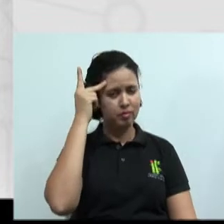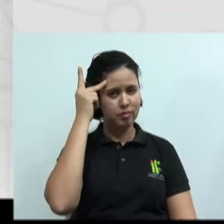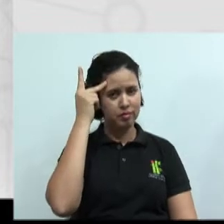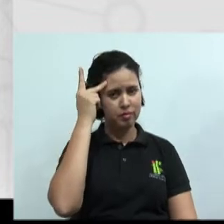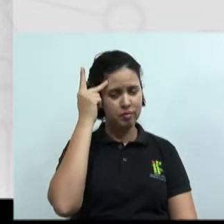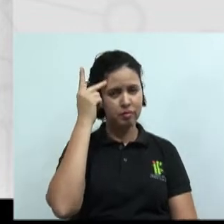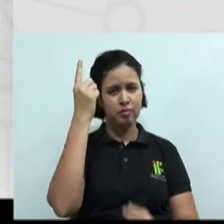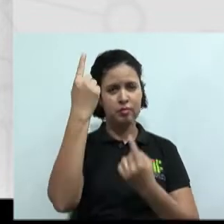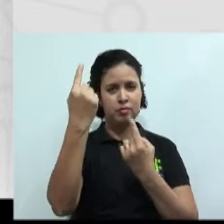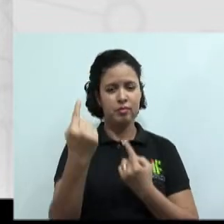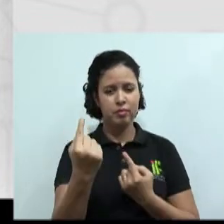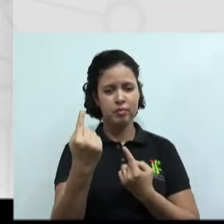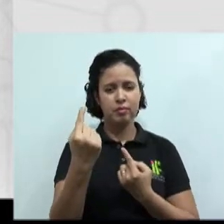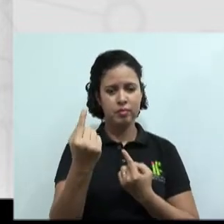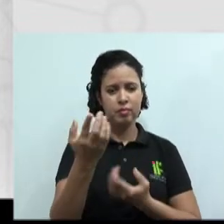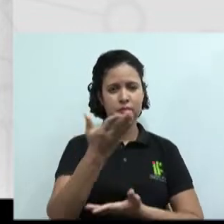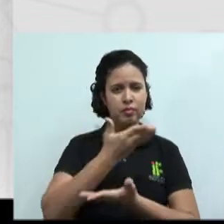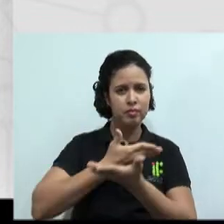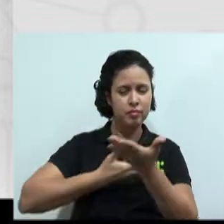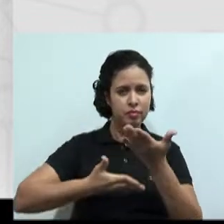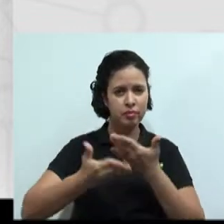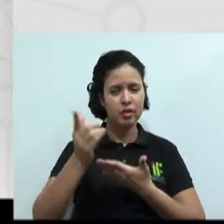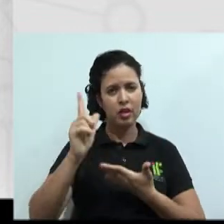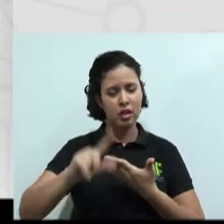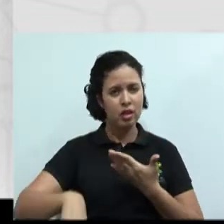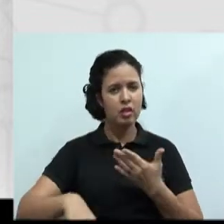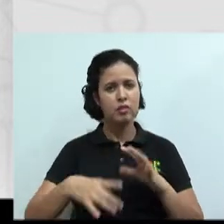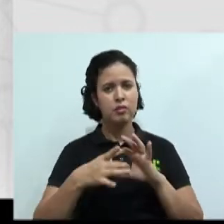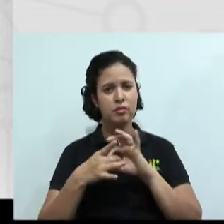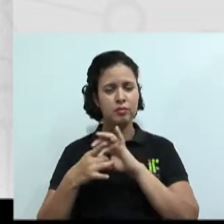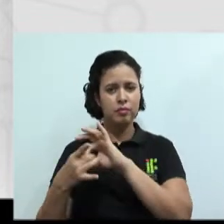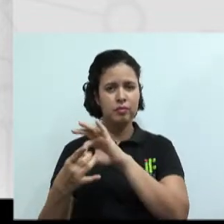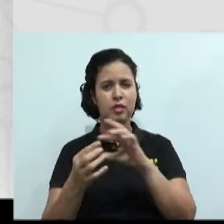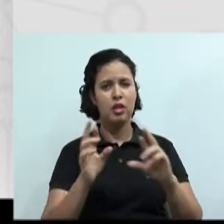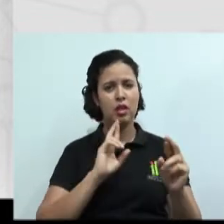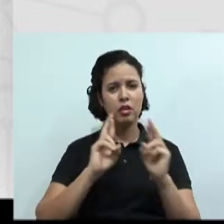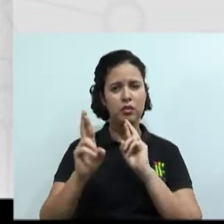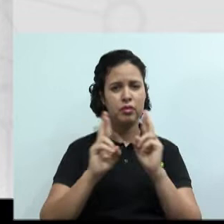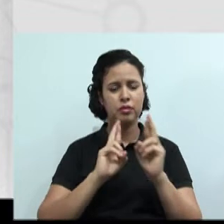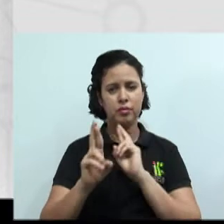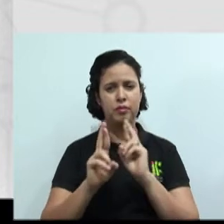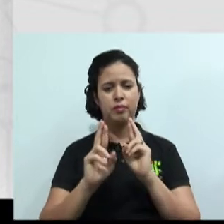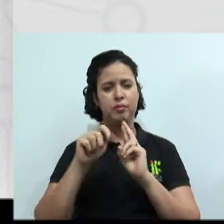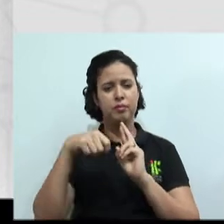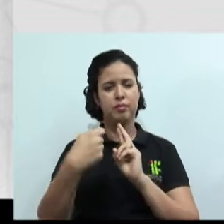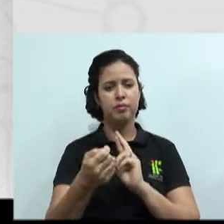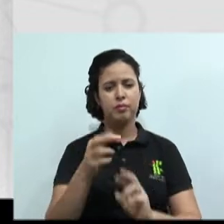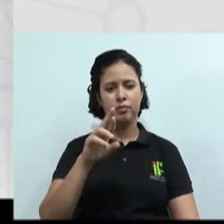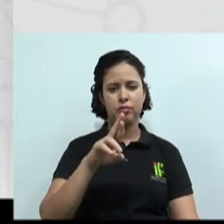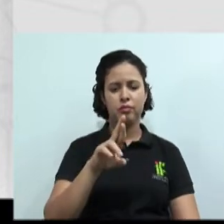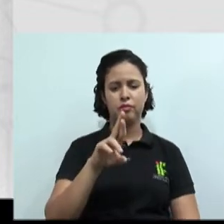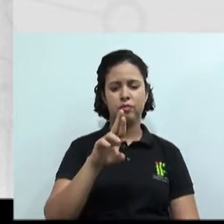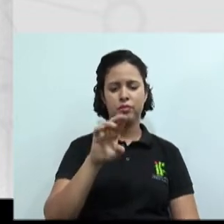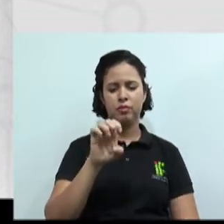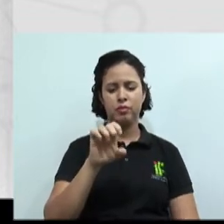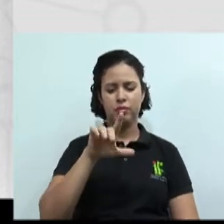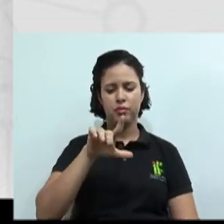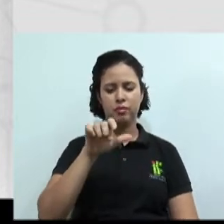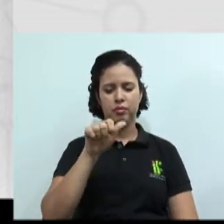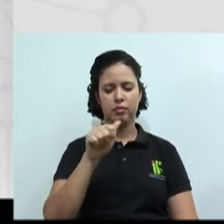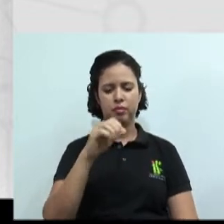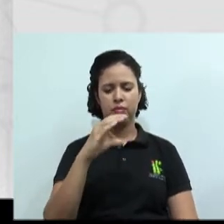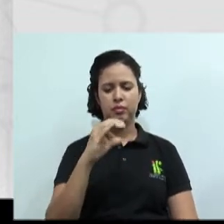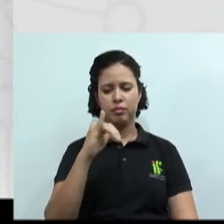lembramos do relacionamento entre pessoas, né, porque o nome aí interpessoal já traz um pouquinho a questão da palavra